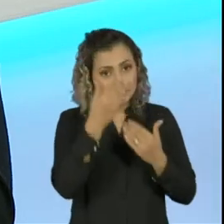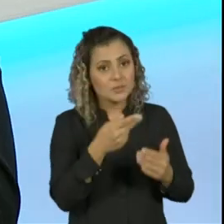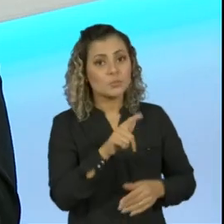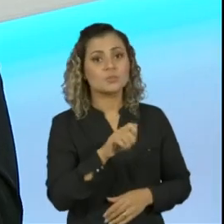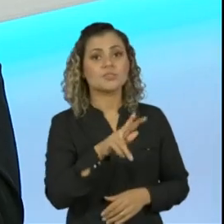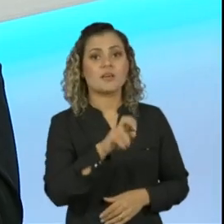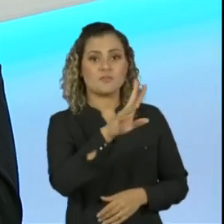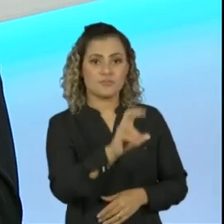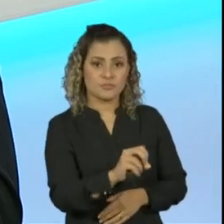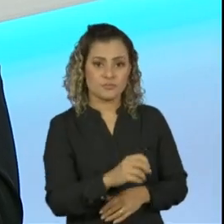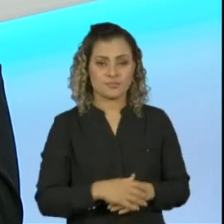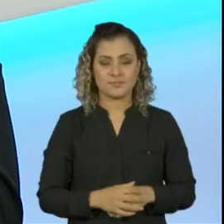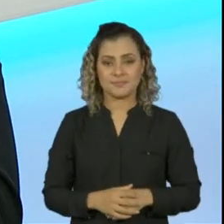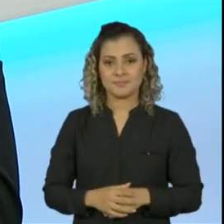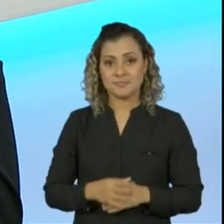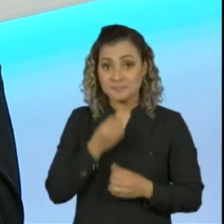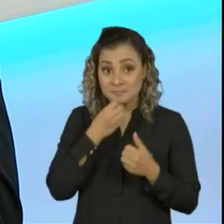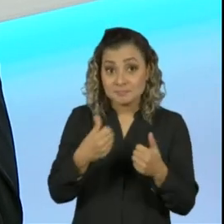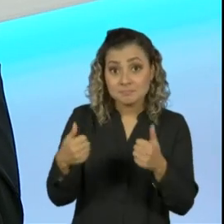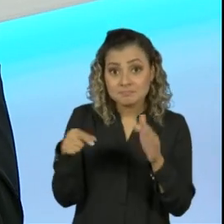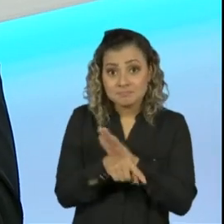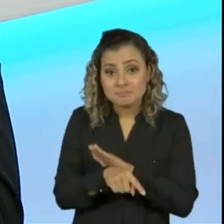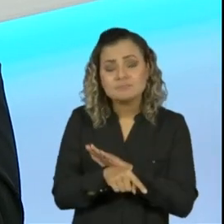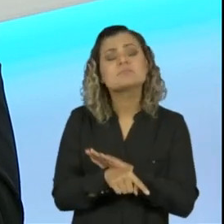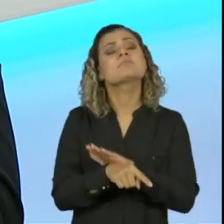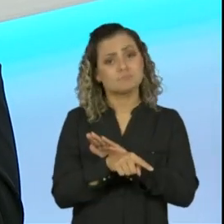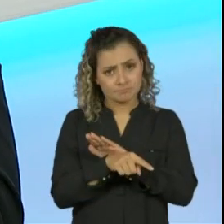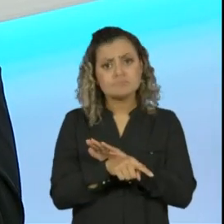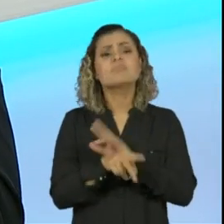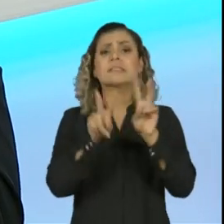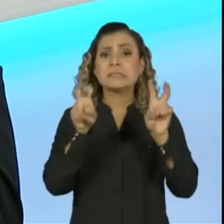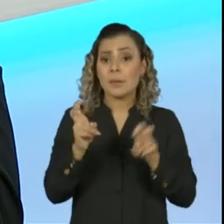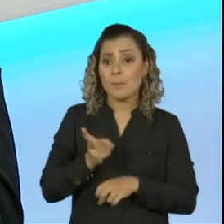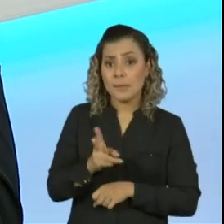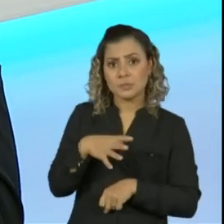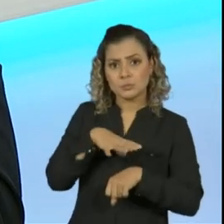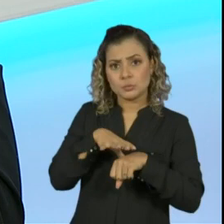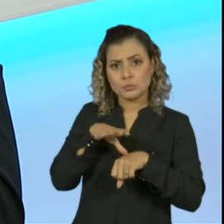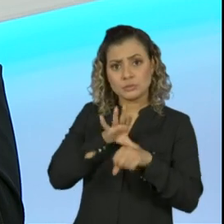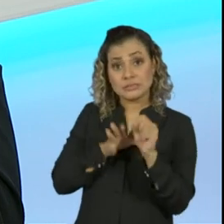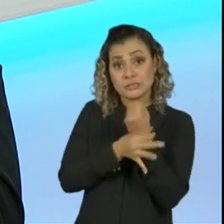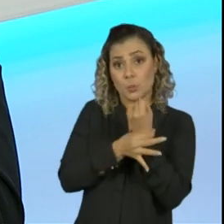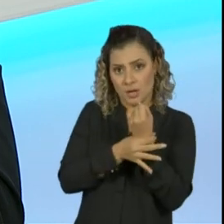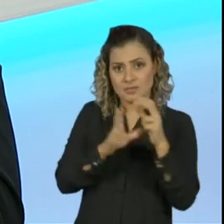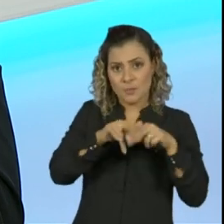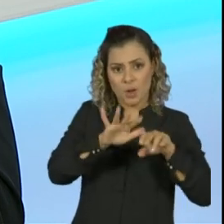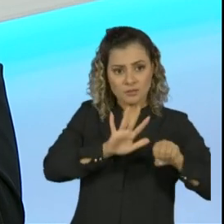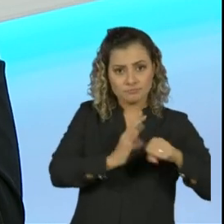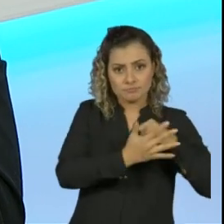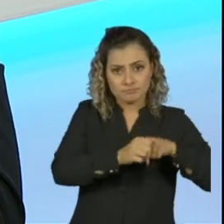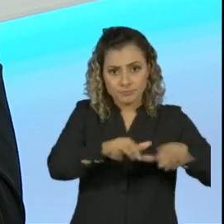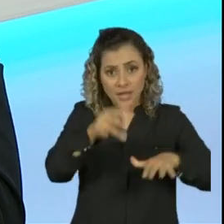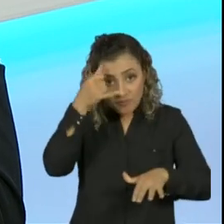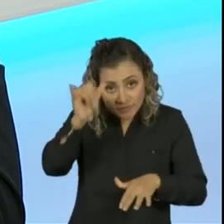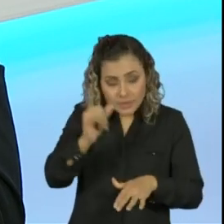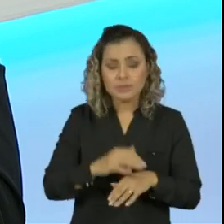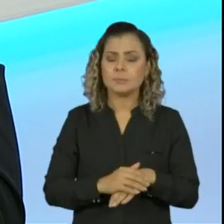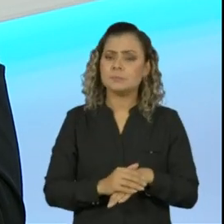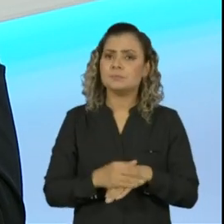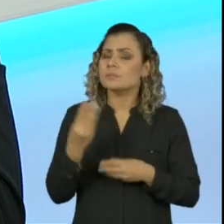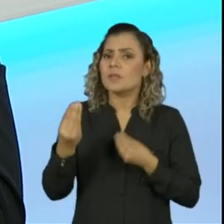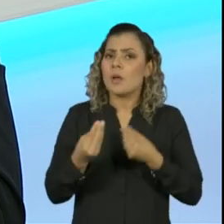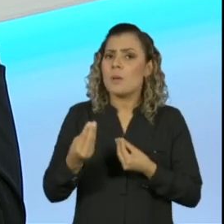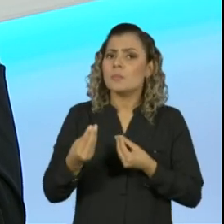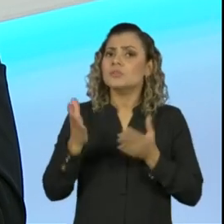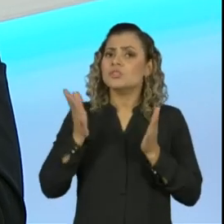Governador, boa noite, tudo bem? Mantendo ainda nessa pauta da segurança com o coronavírus, logo no começo da pandemia, o ex